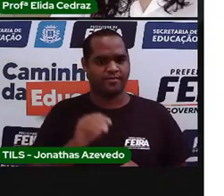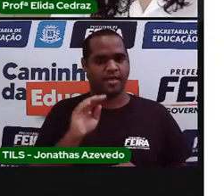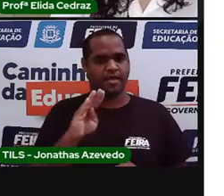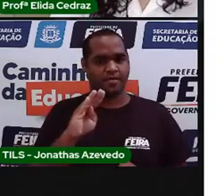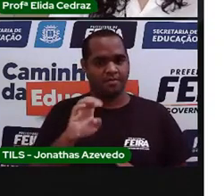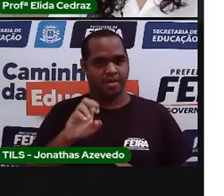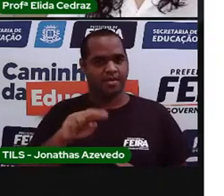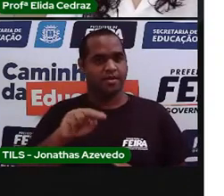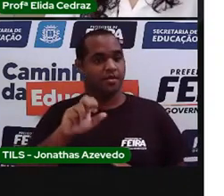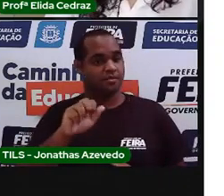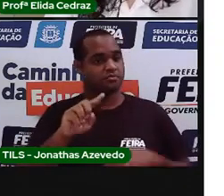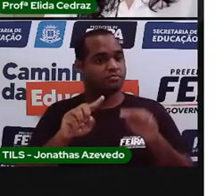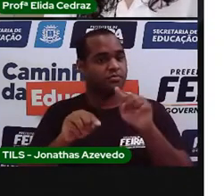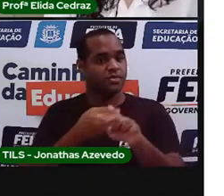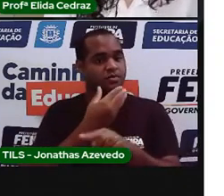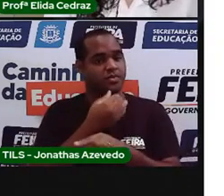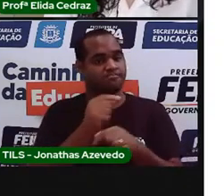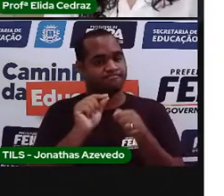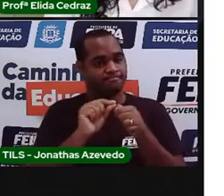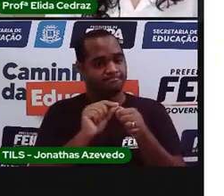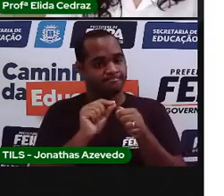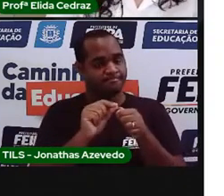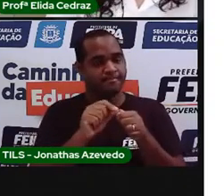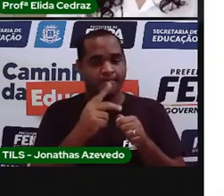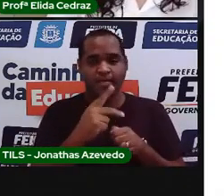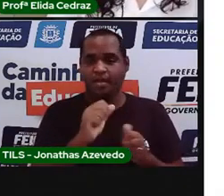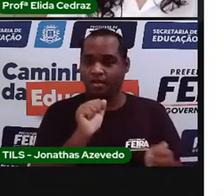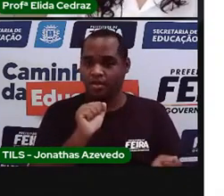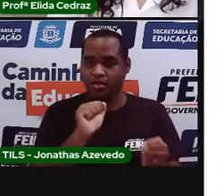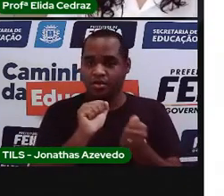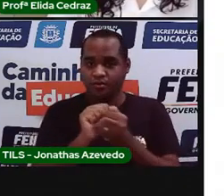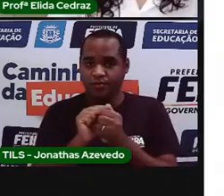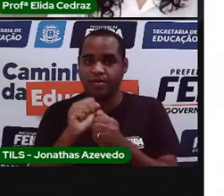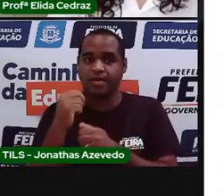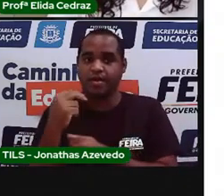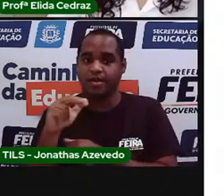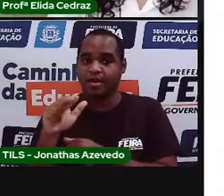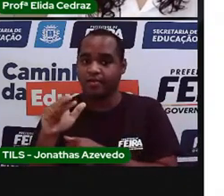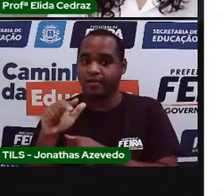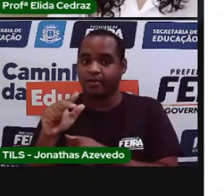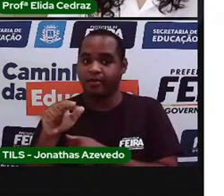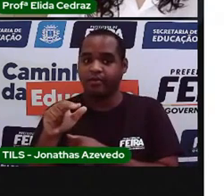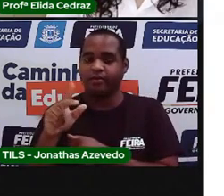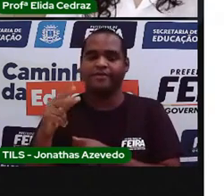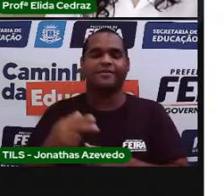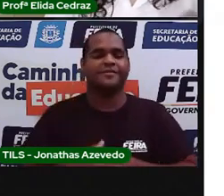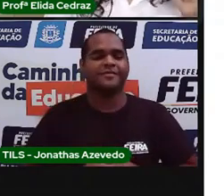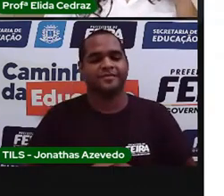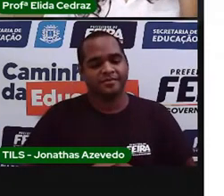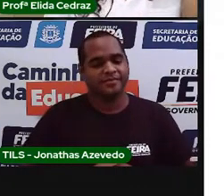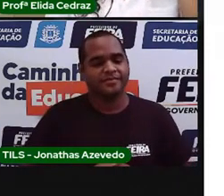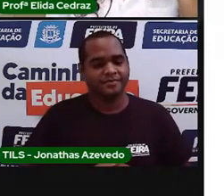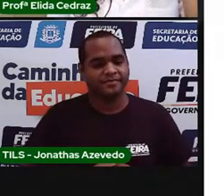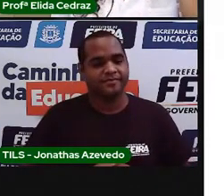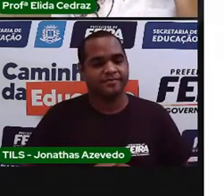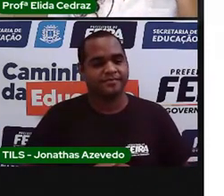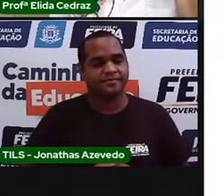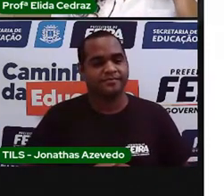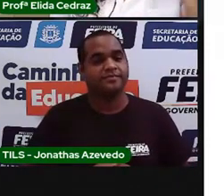fazer. Só que ele vai fazer junto com o irmão. Então,